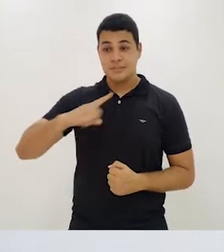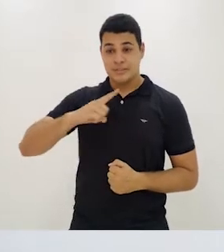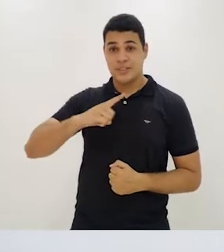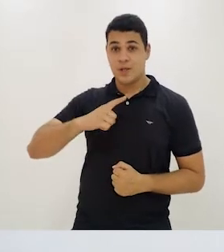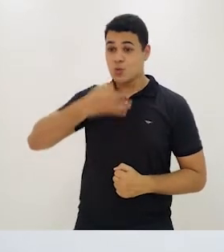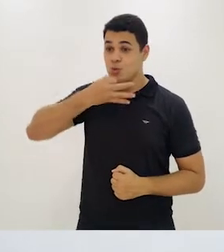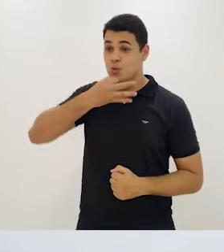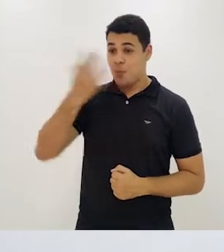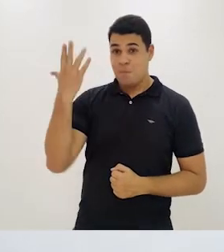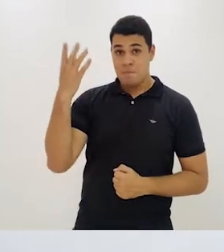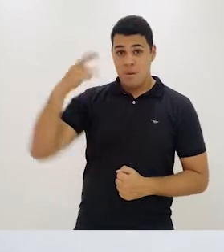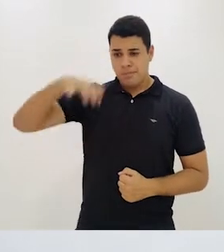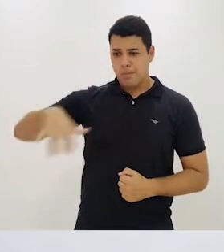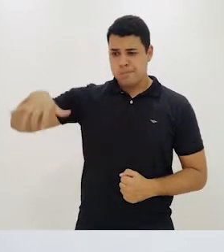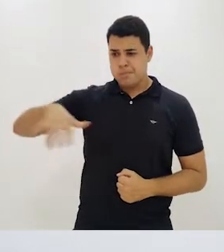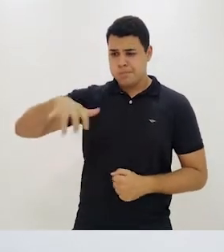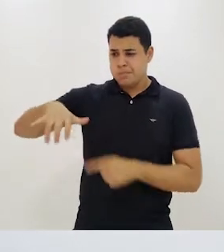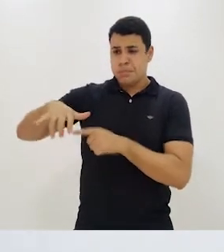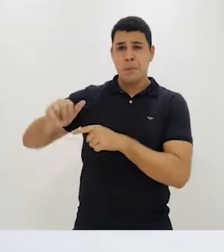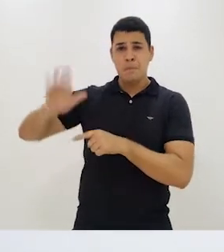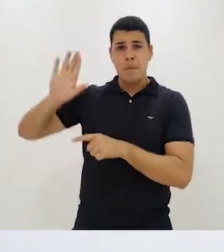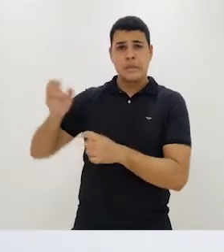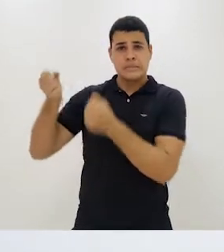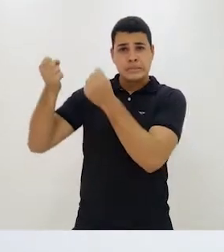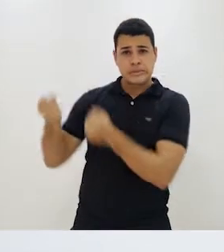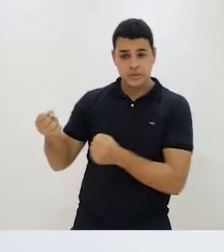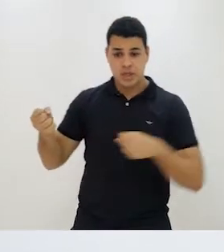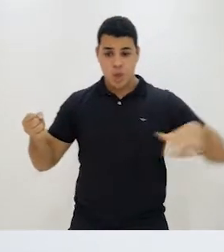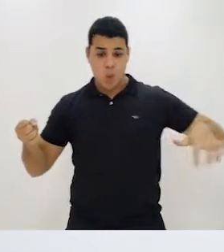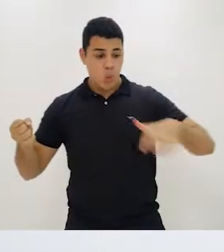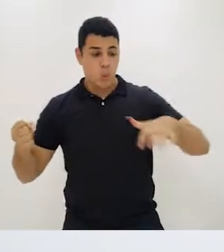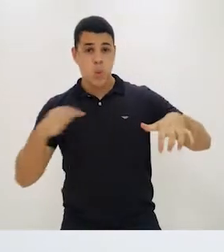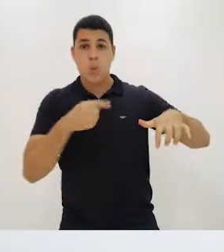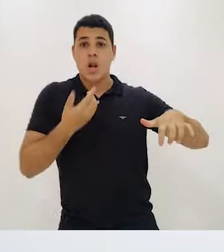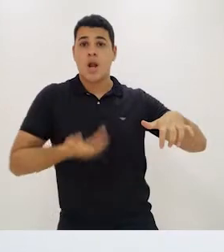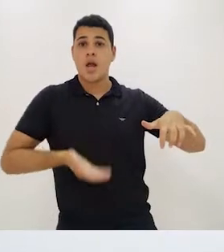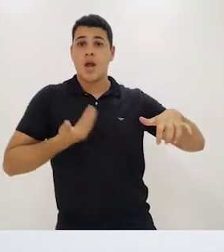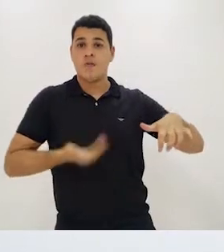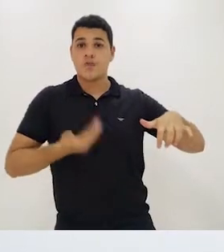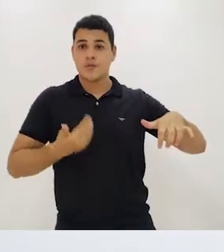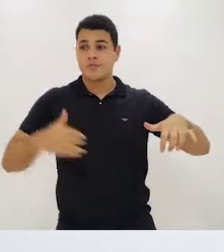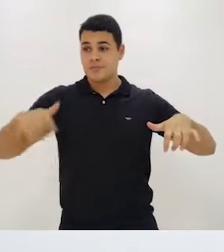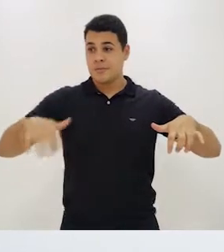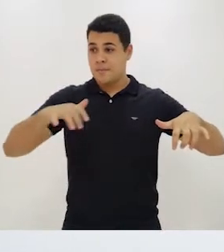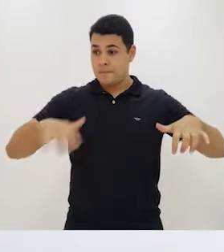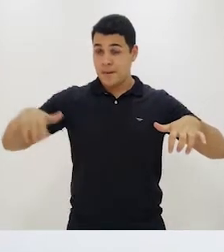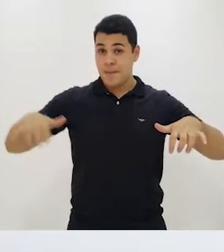Acorde fechado e nesse ritmo.